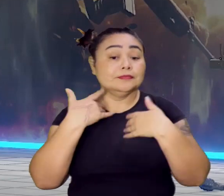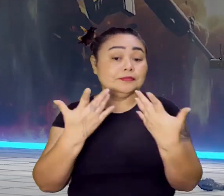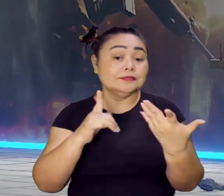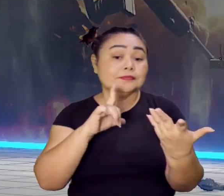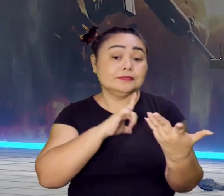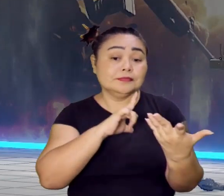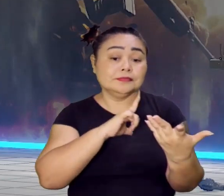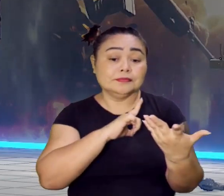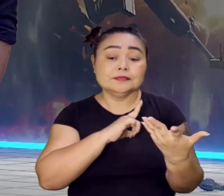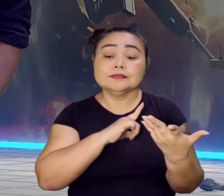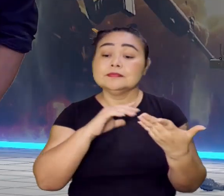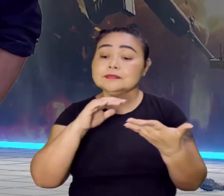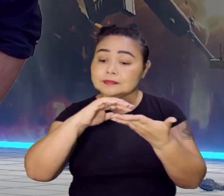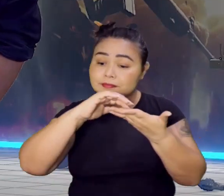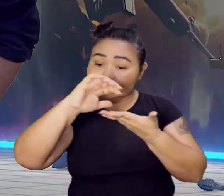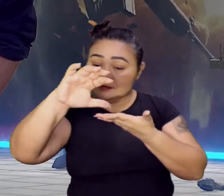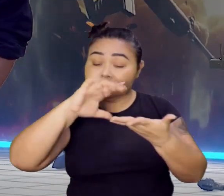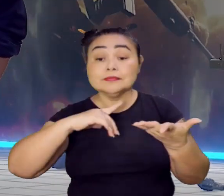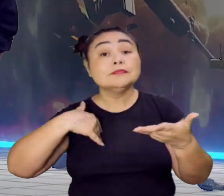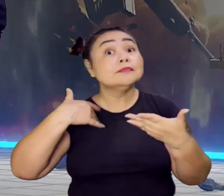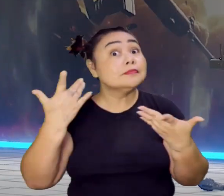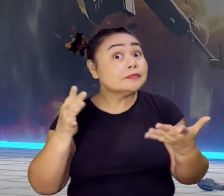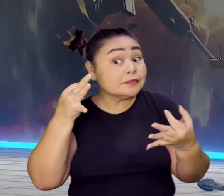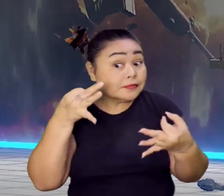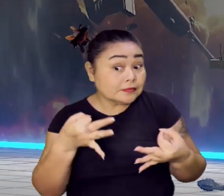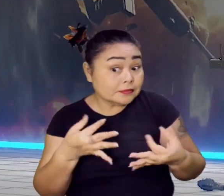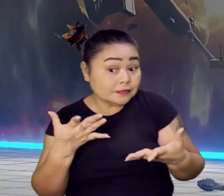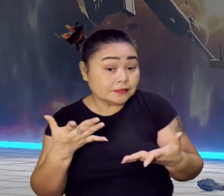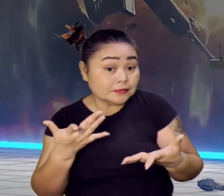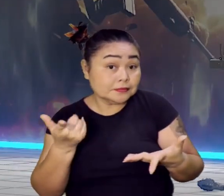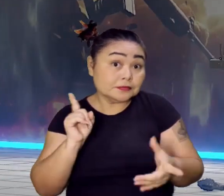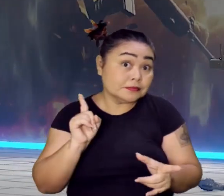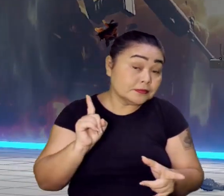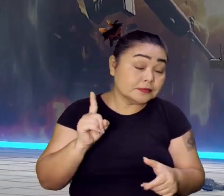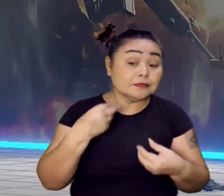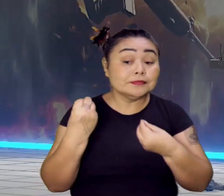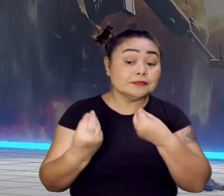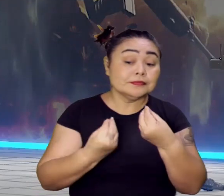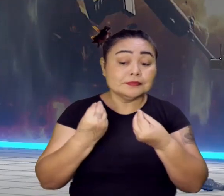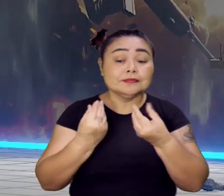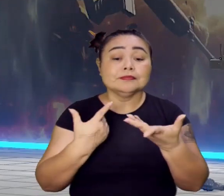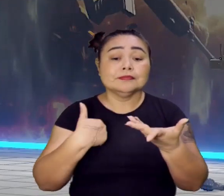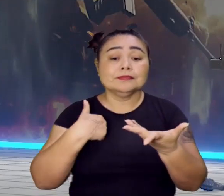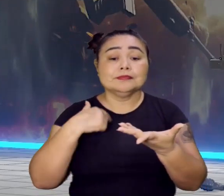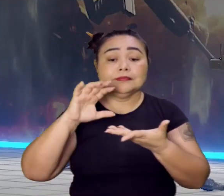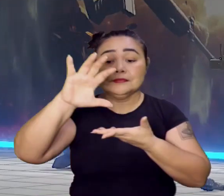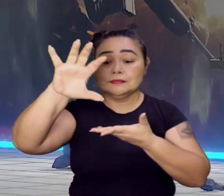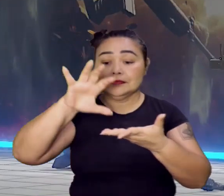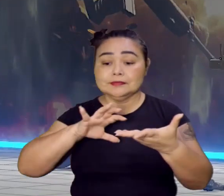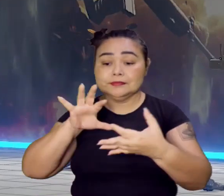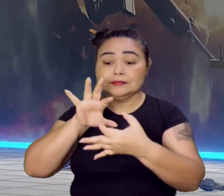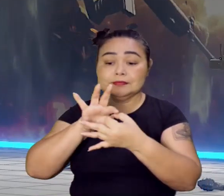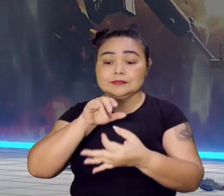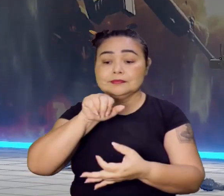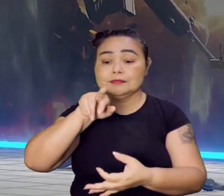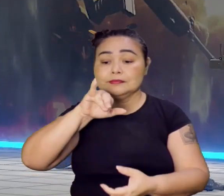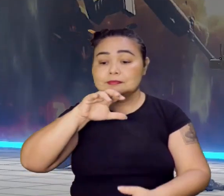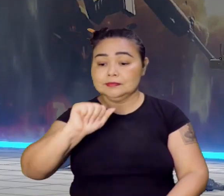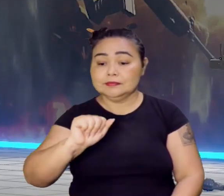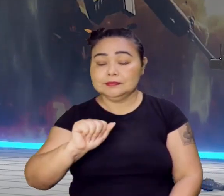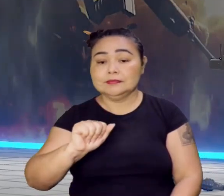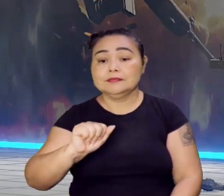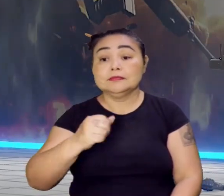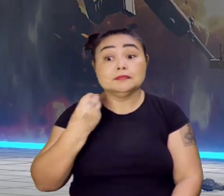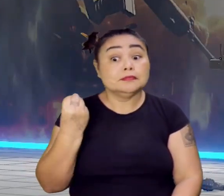temos essa divisão. E aí, será que deu certo? Será que não deu? Como ficou essa questão da União Ibérica? Como